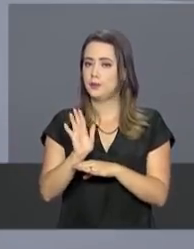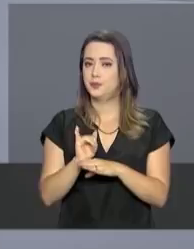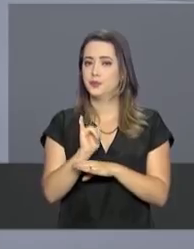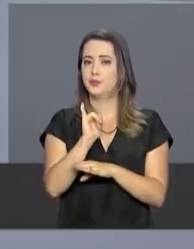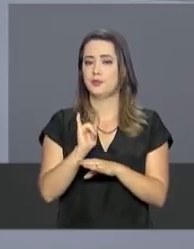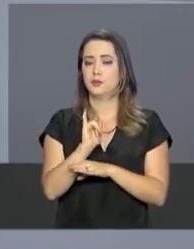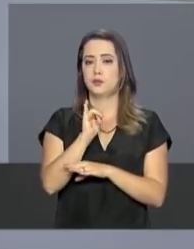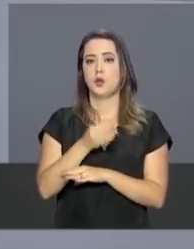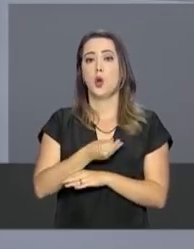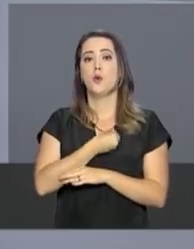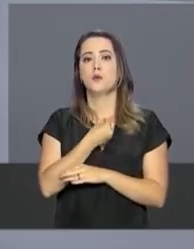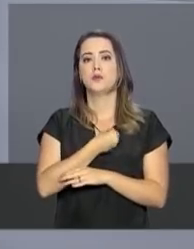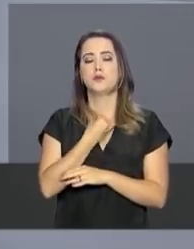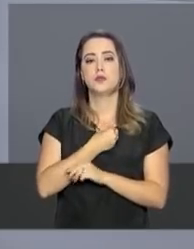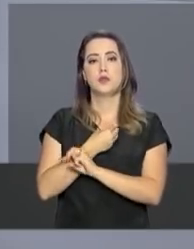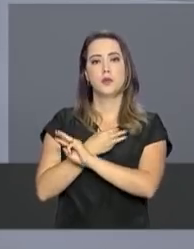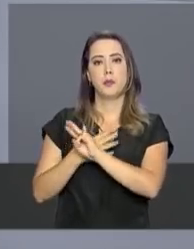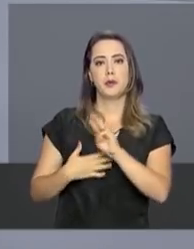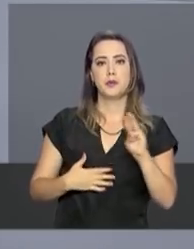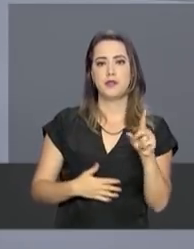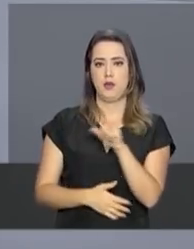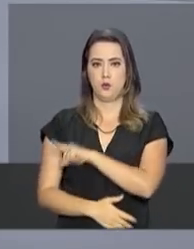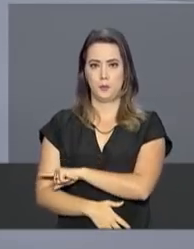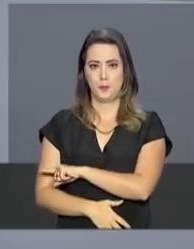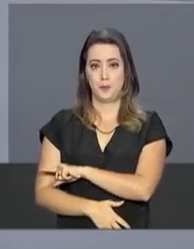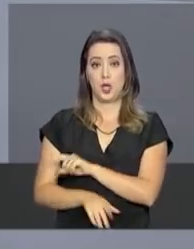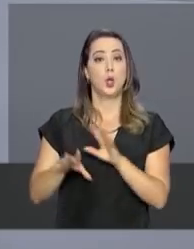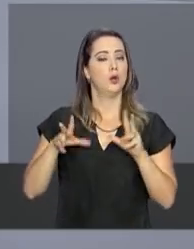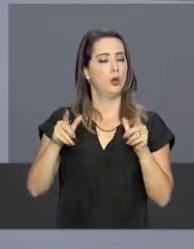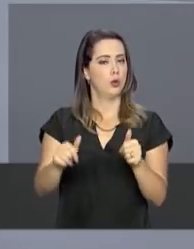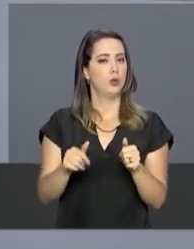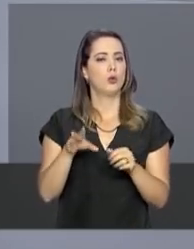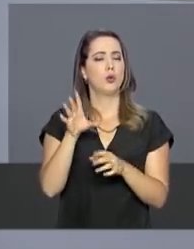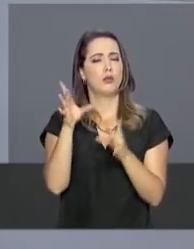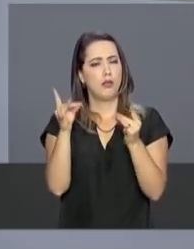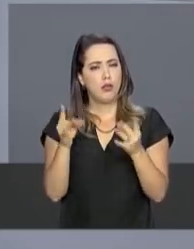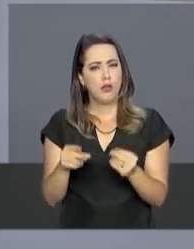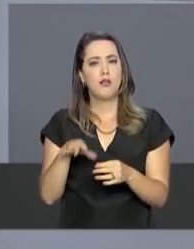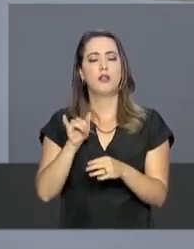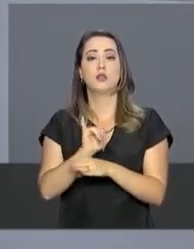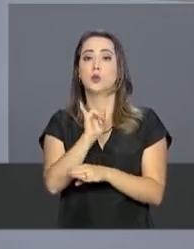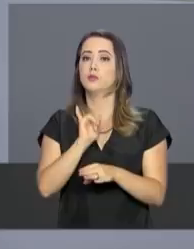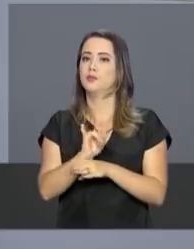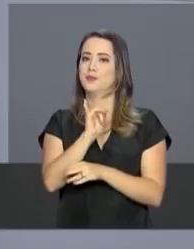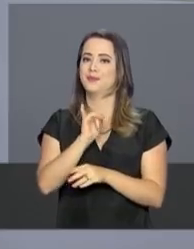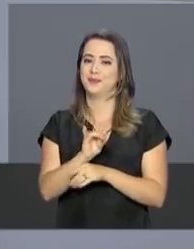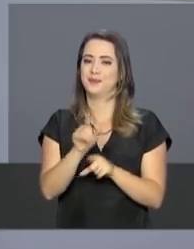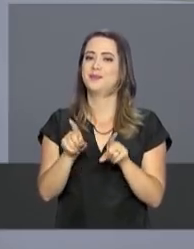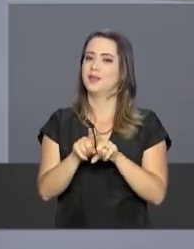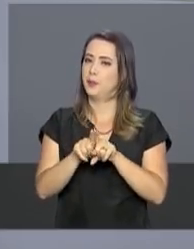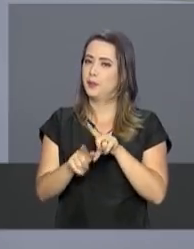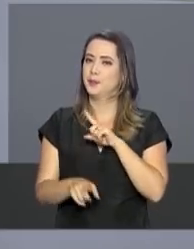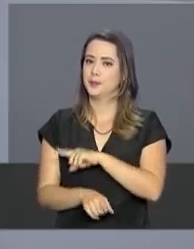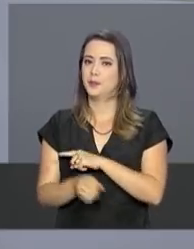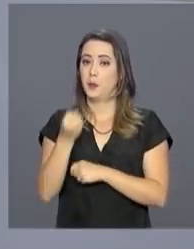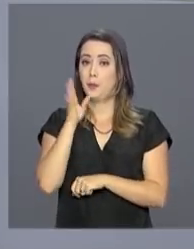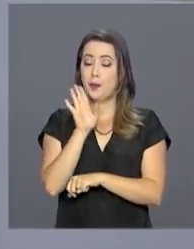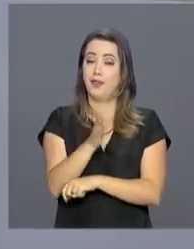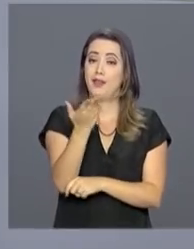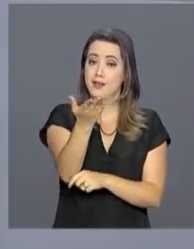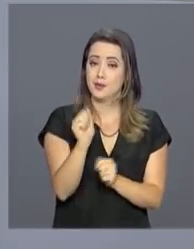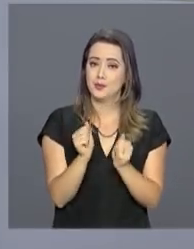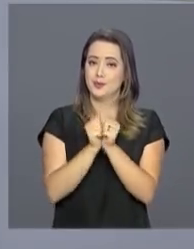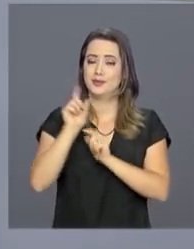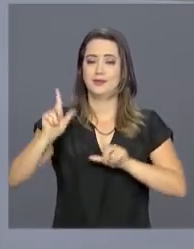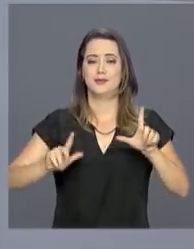programação ao vivo pelo site da NBR na internet e todas as reportagens estão disponíveis em nosso canal no YouTube. Uma boa tarde para você